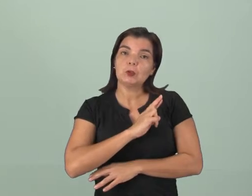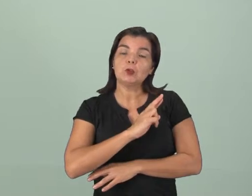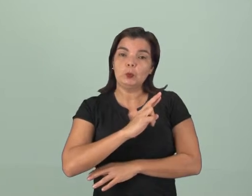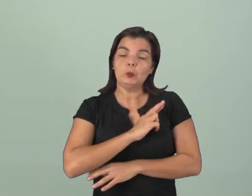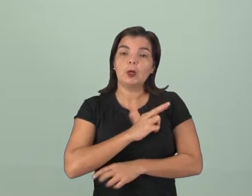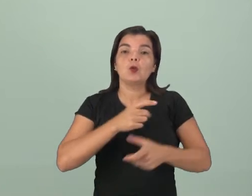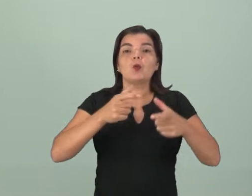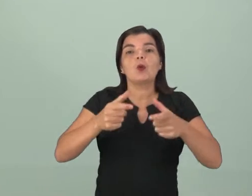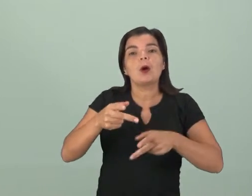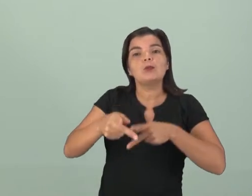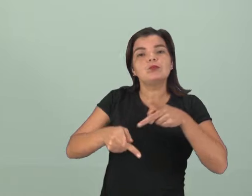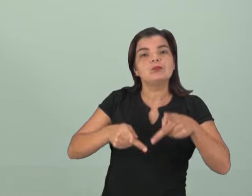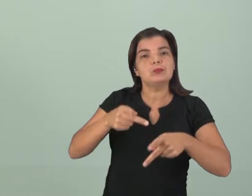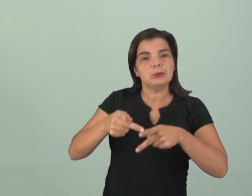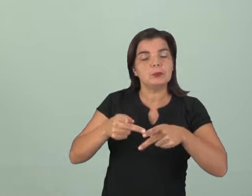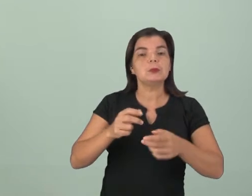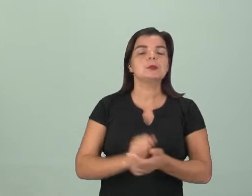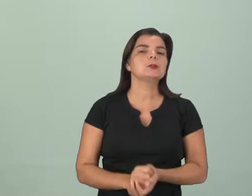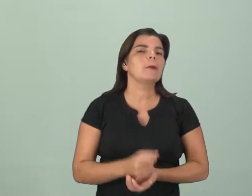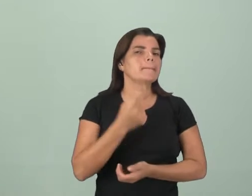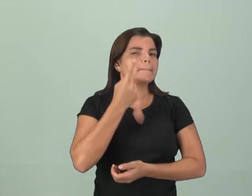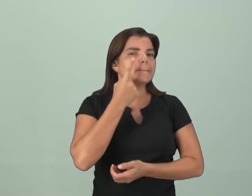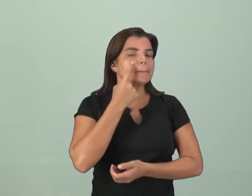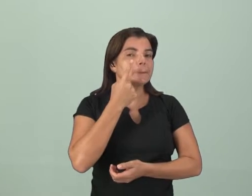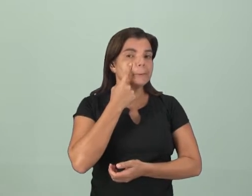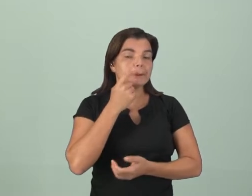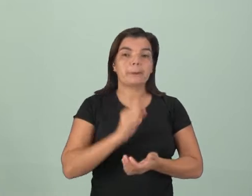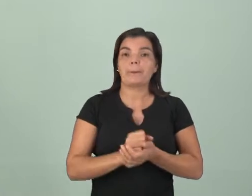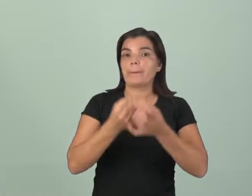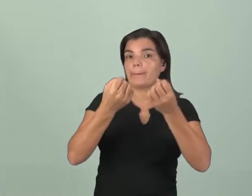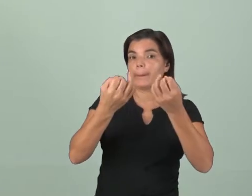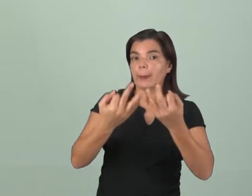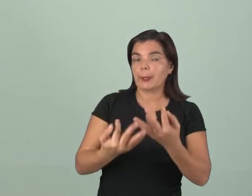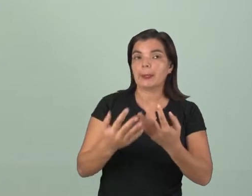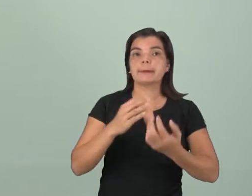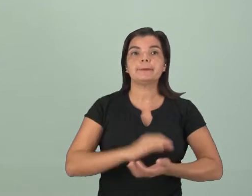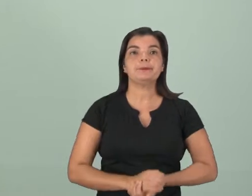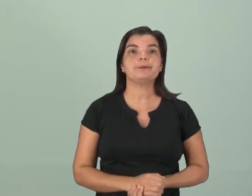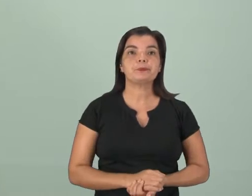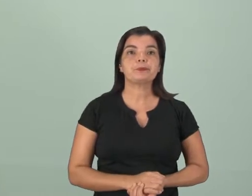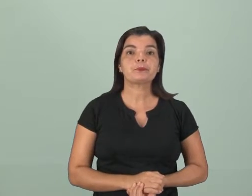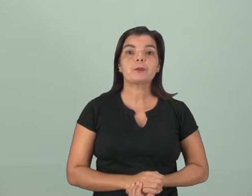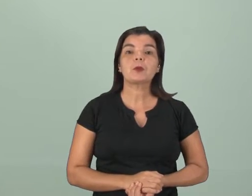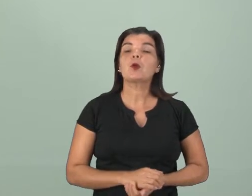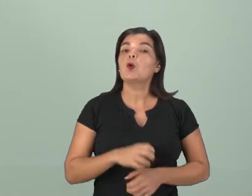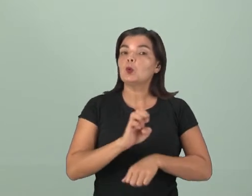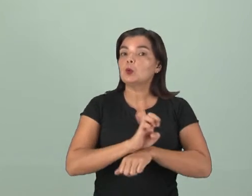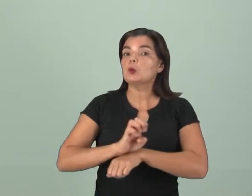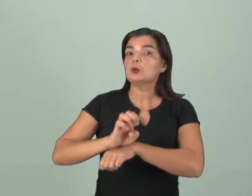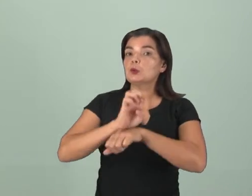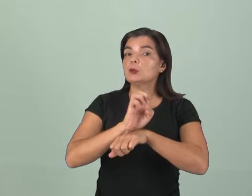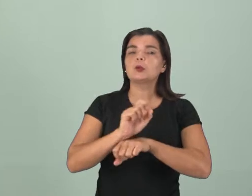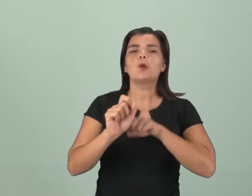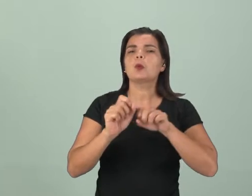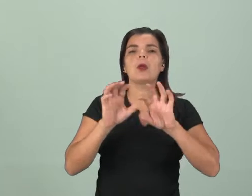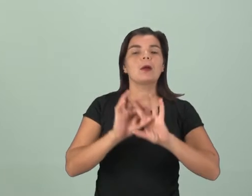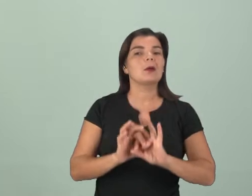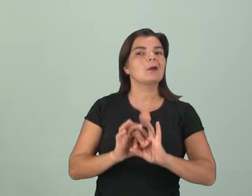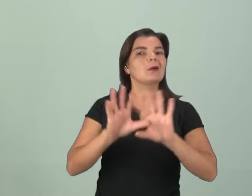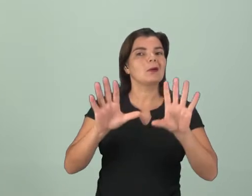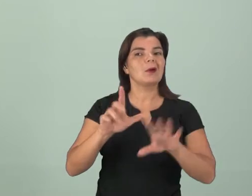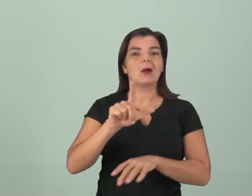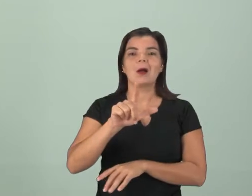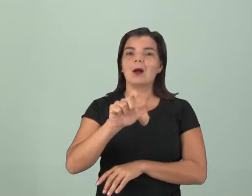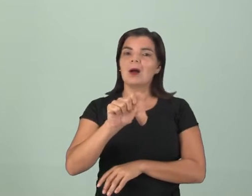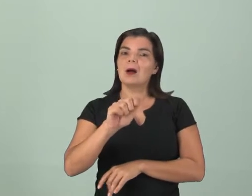esfera pública? A gente tem que partir dos seguintes conceitos. Olha, o Estado é laico, ou